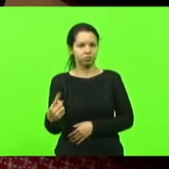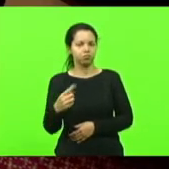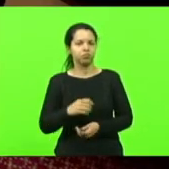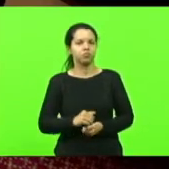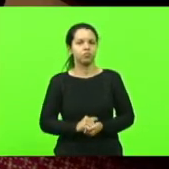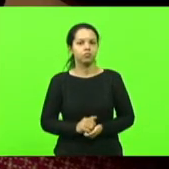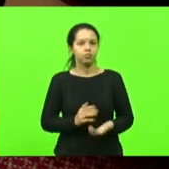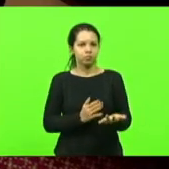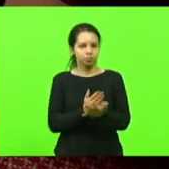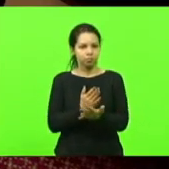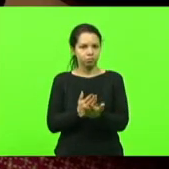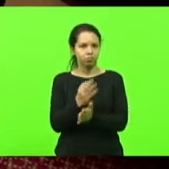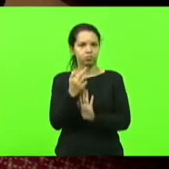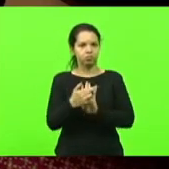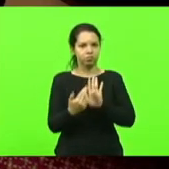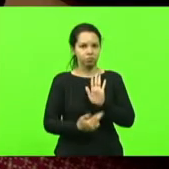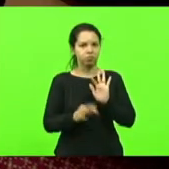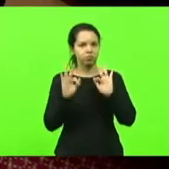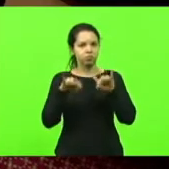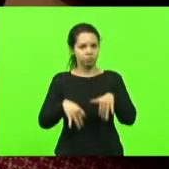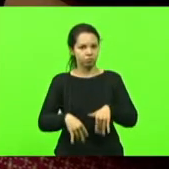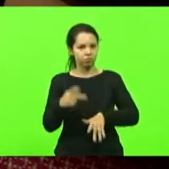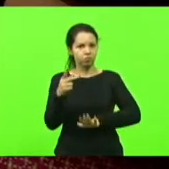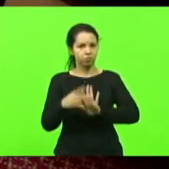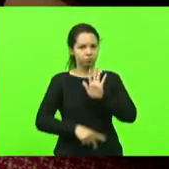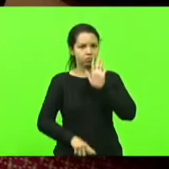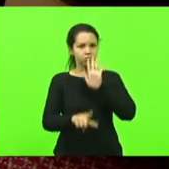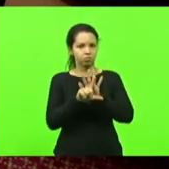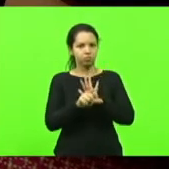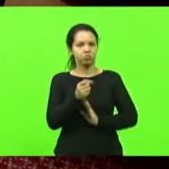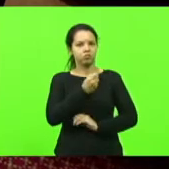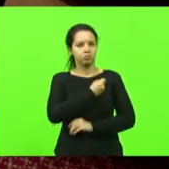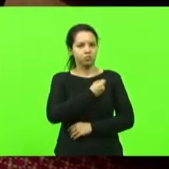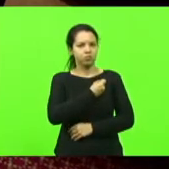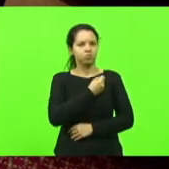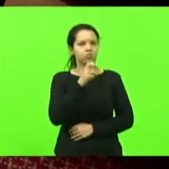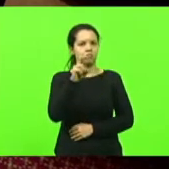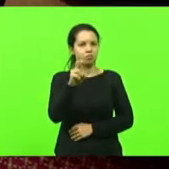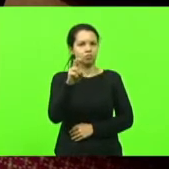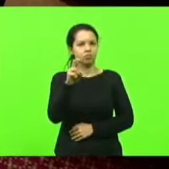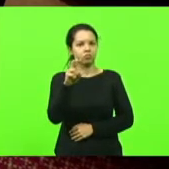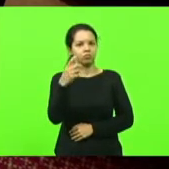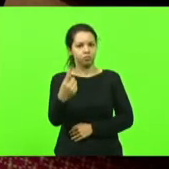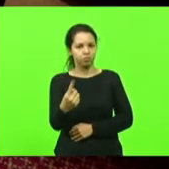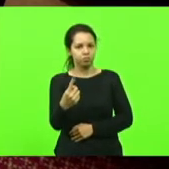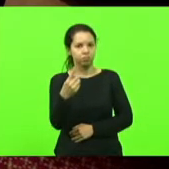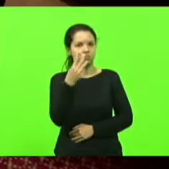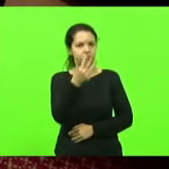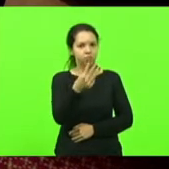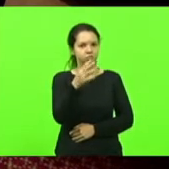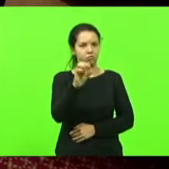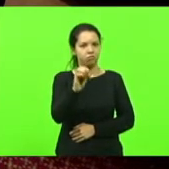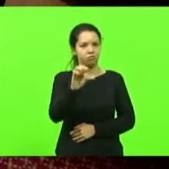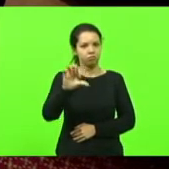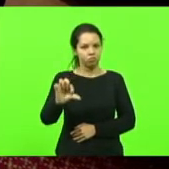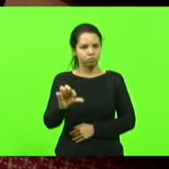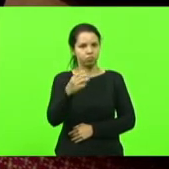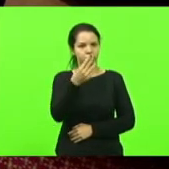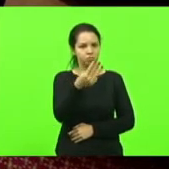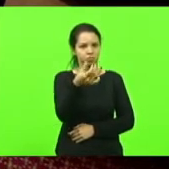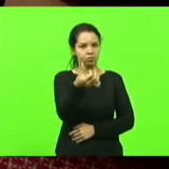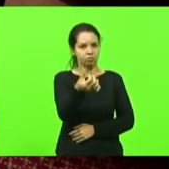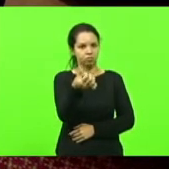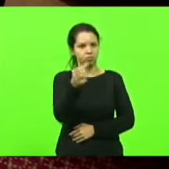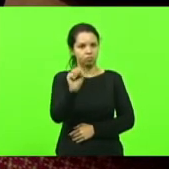Foram aprovadas as redações finais aradas aos projetos de leis números 51, 309 e 368